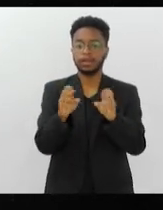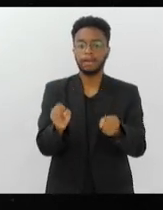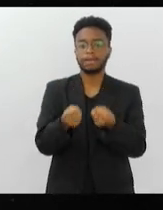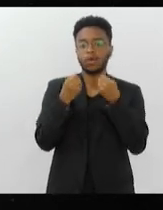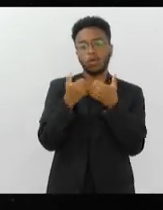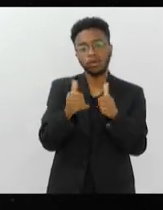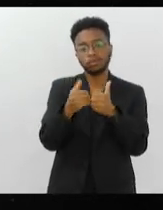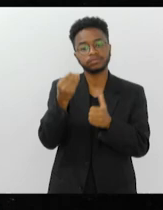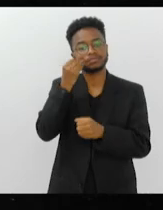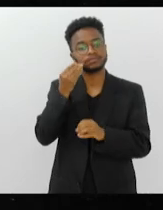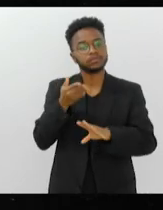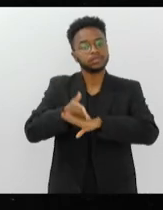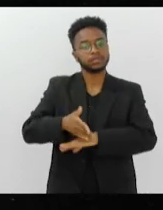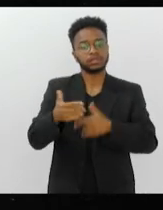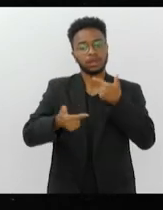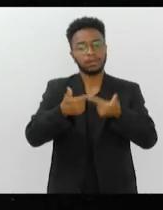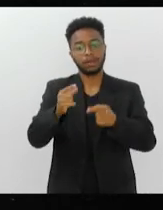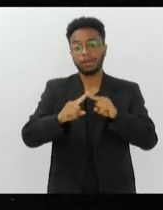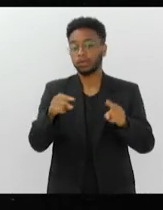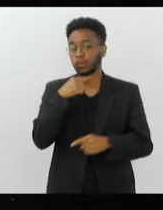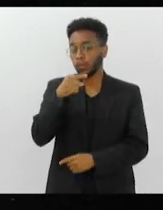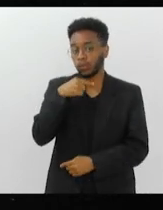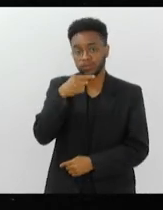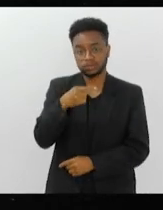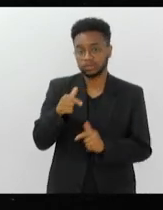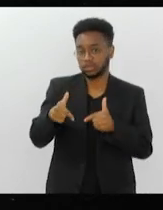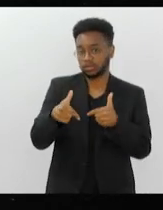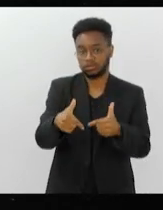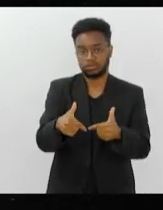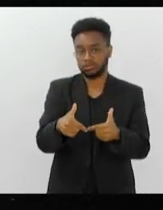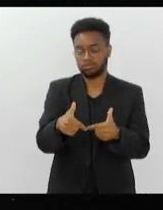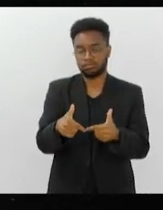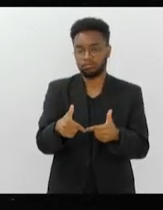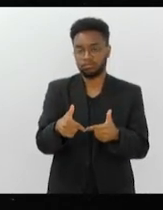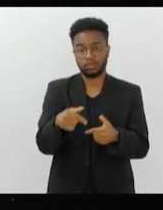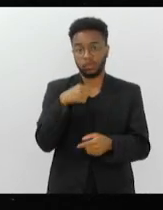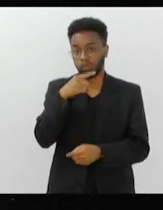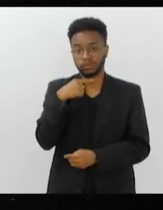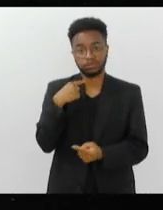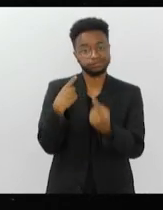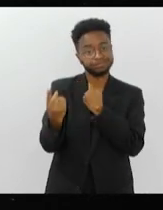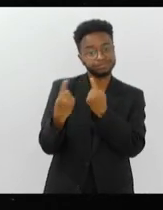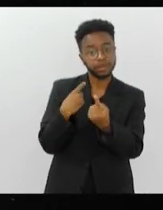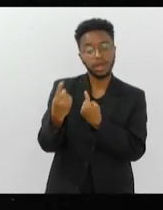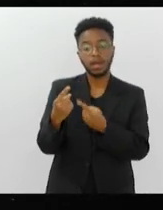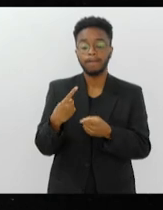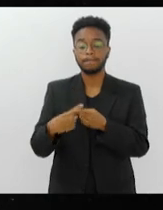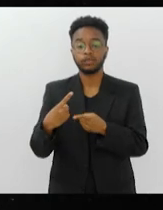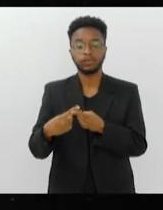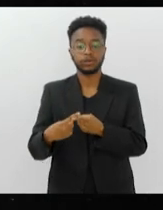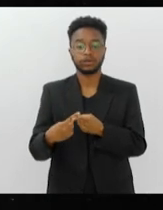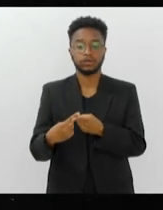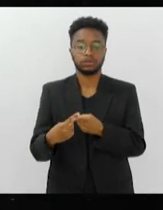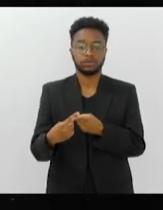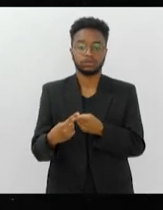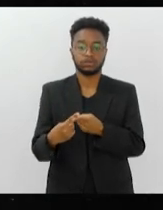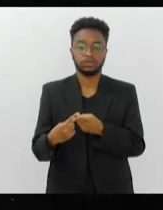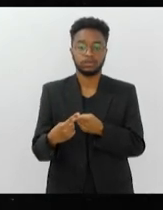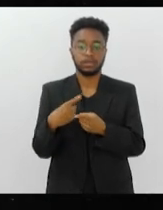trabalho. E não está conseguindo exercer o seu direito de ir e vir, porque é um